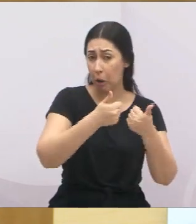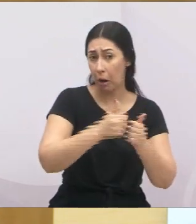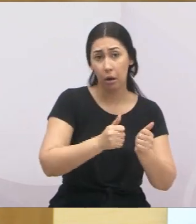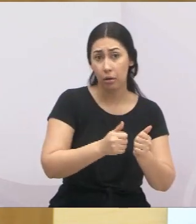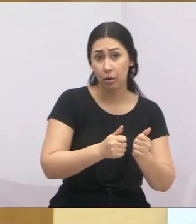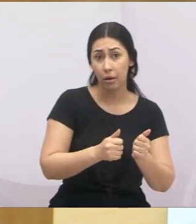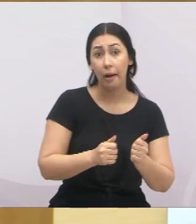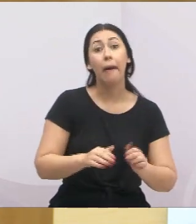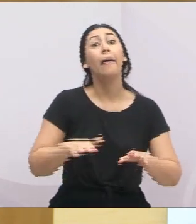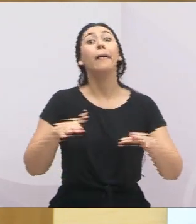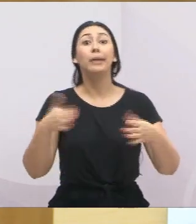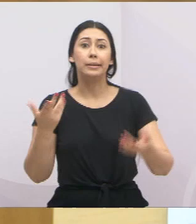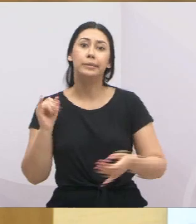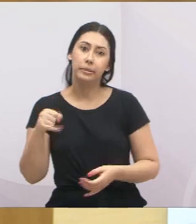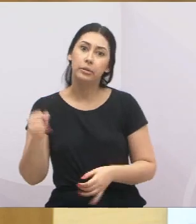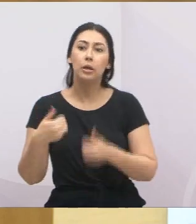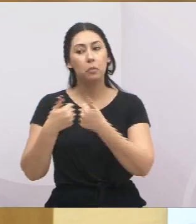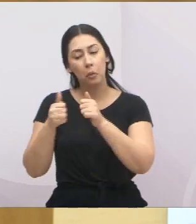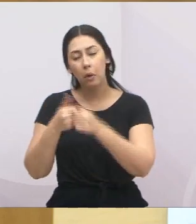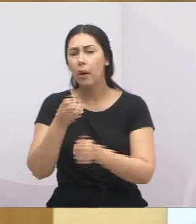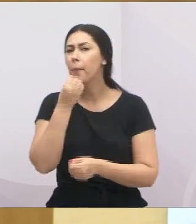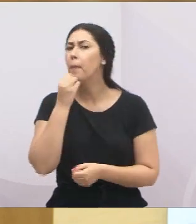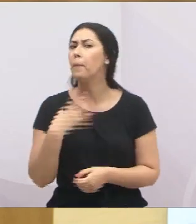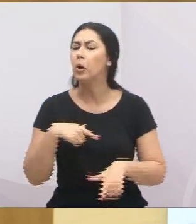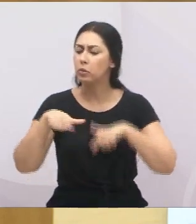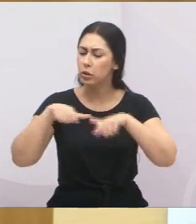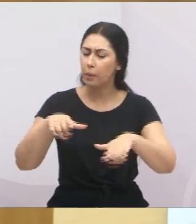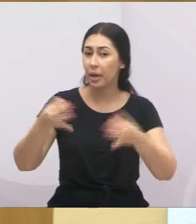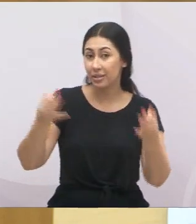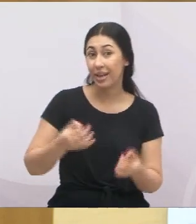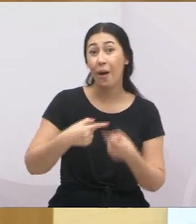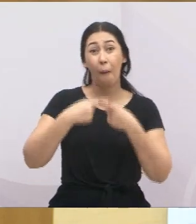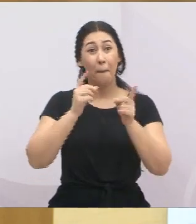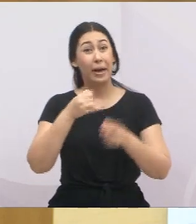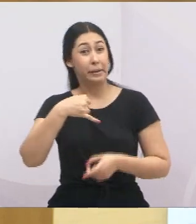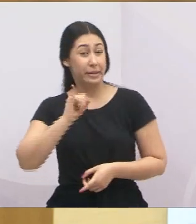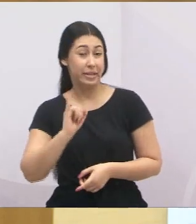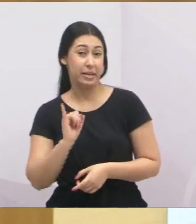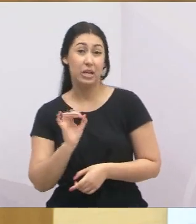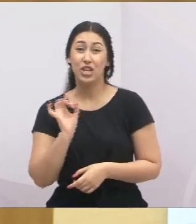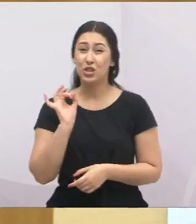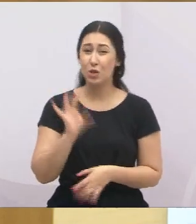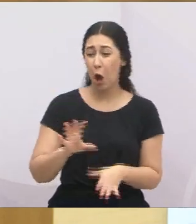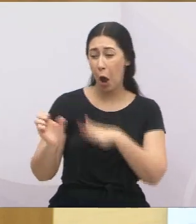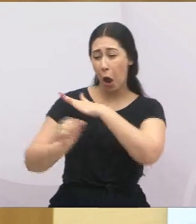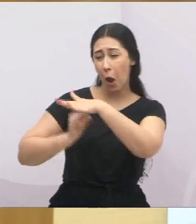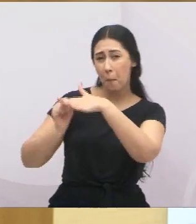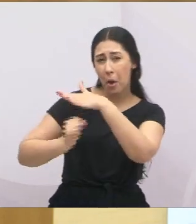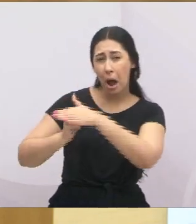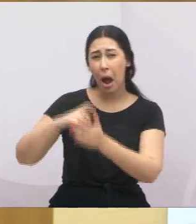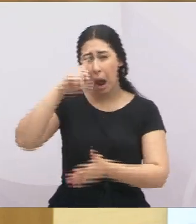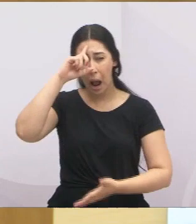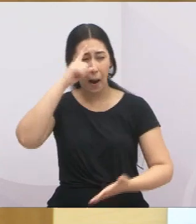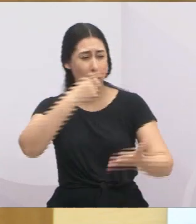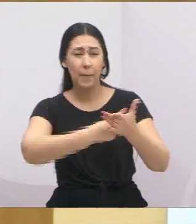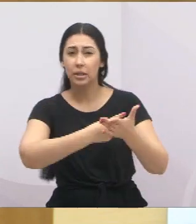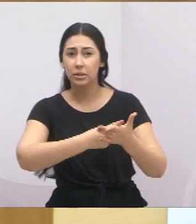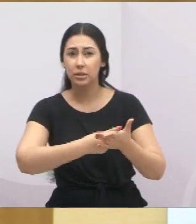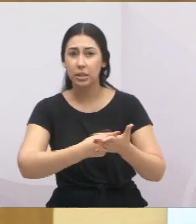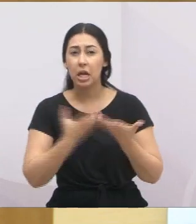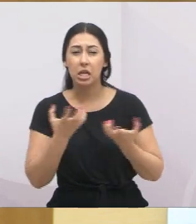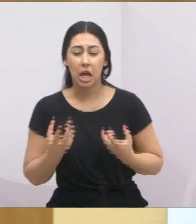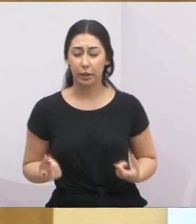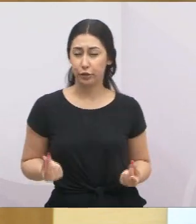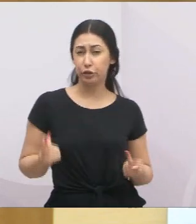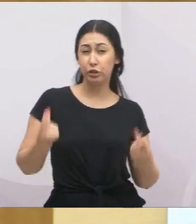transporte de qualidade. Infelizmente, enquanto estiver na mão dos empresários que visa lucro, e que hoje, infelizmente, o transporte